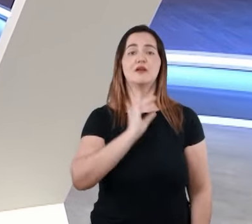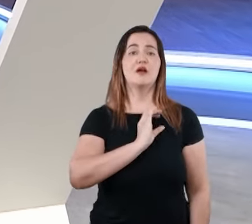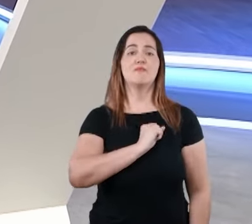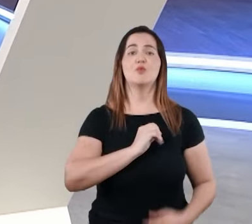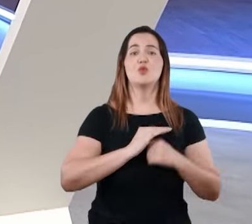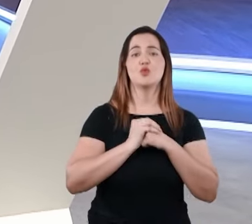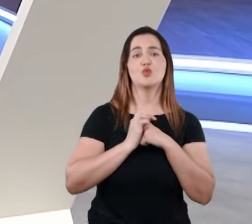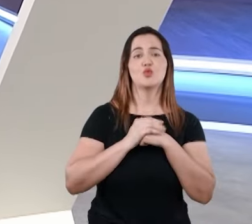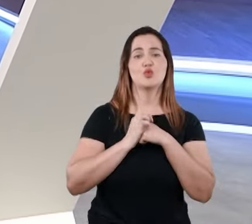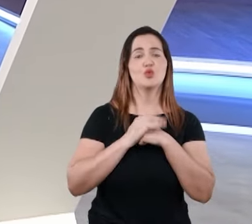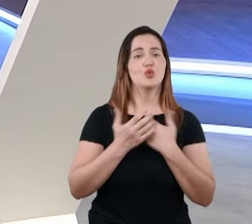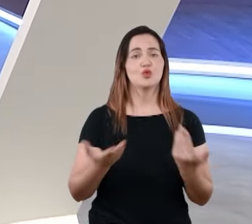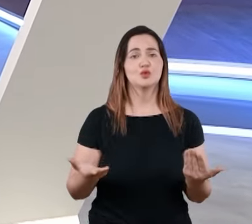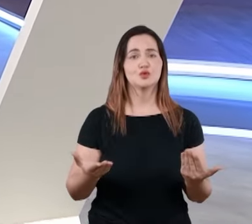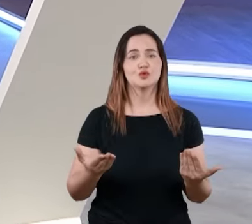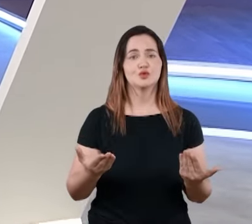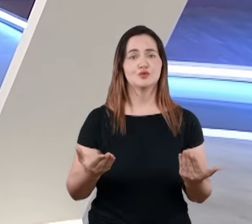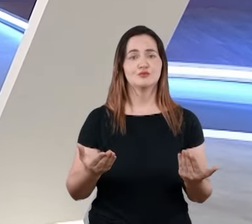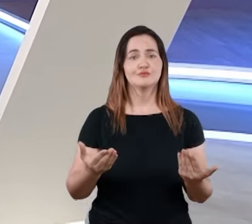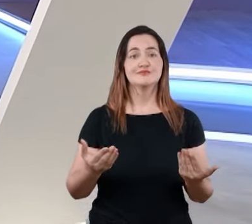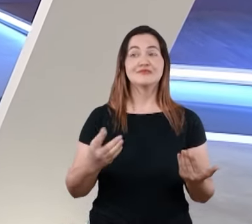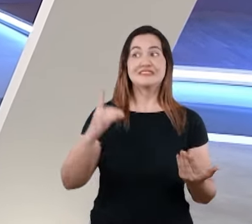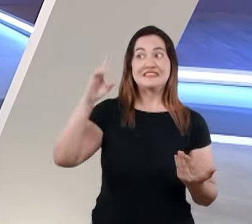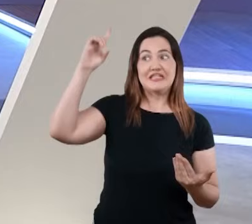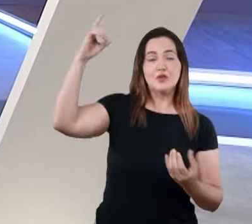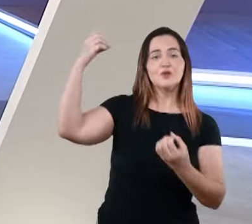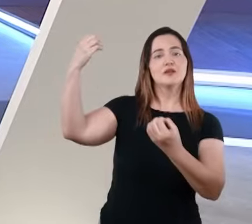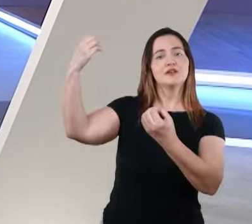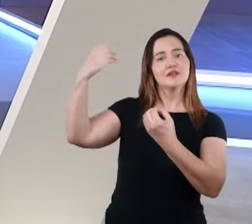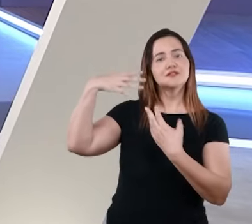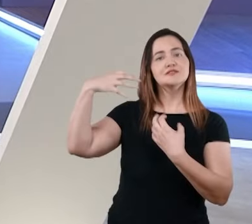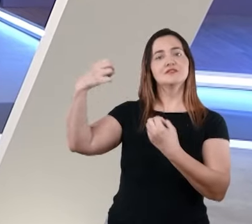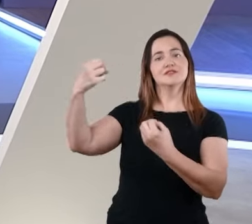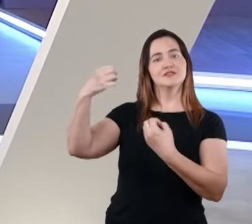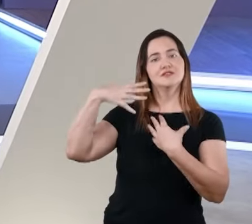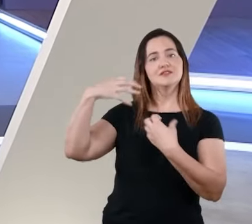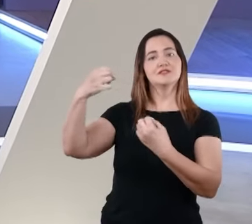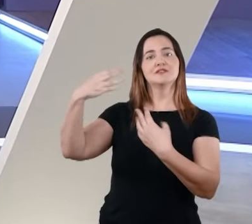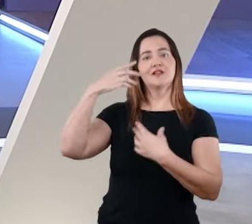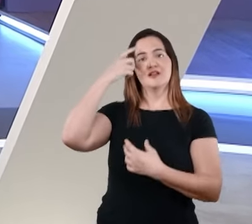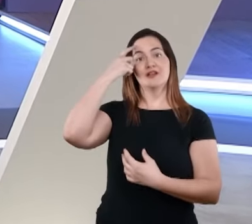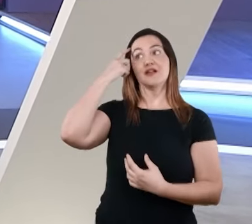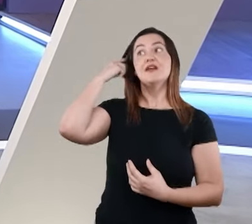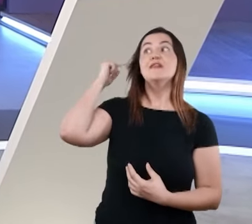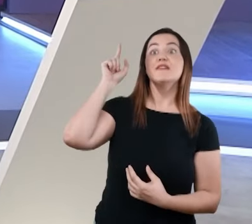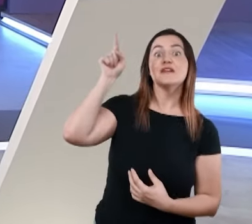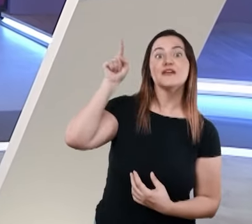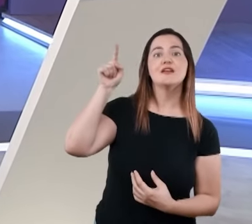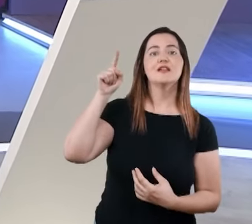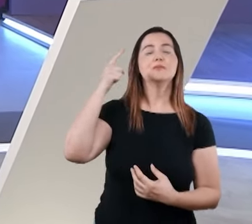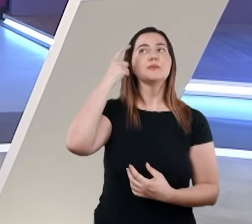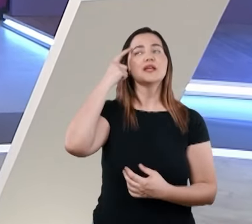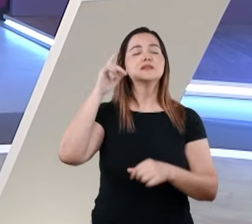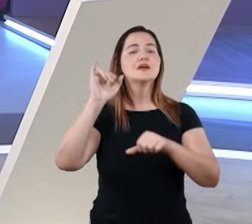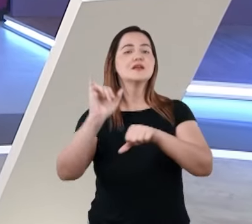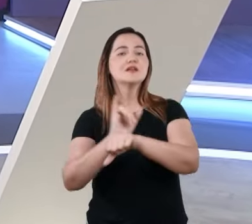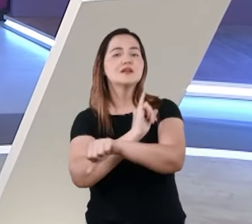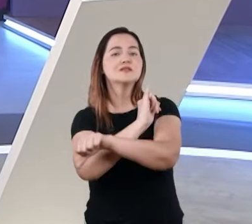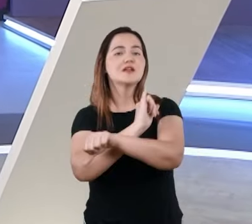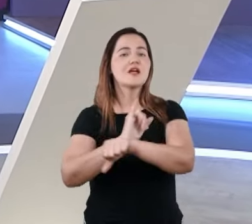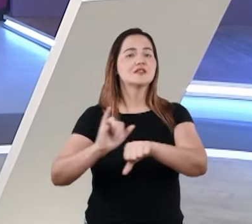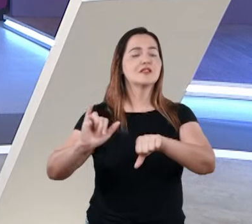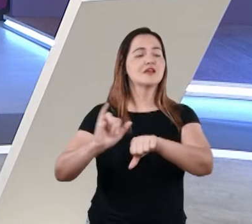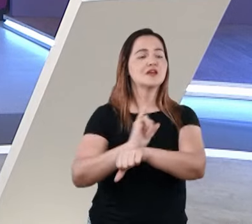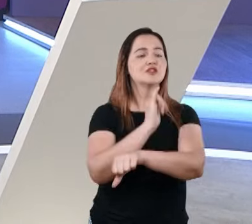Deus, Ele aprendeu, ou melhor, nos ensinou, Ele criou formas